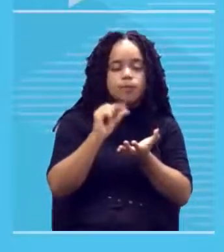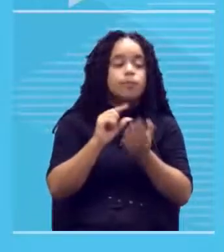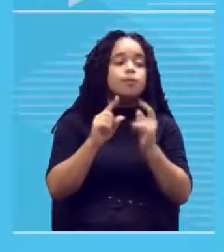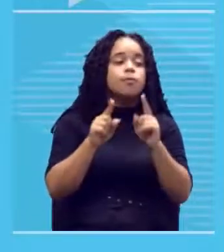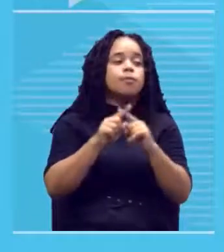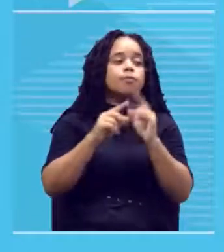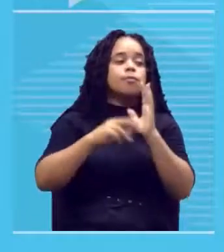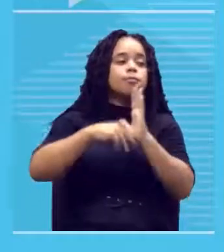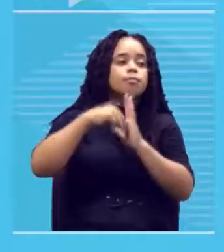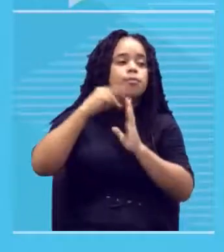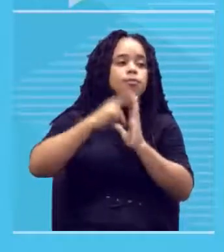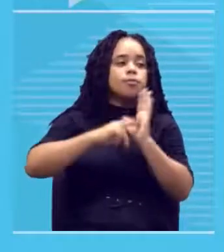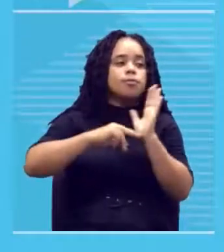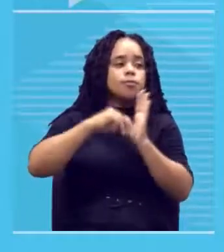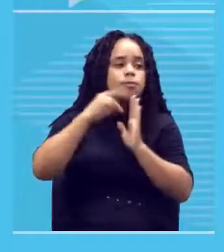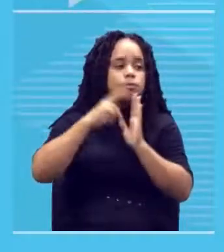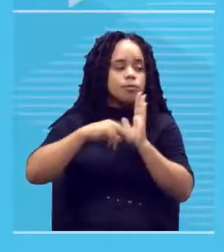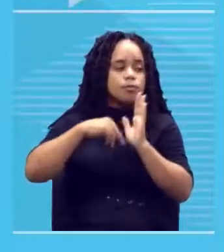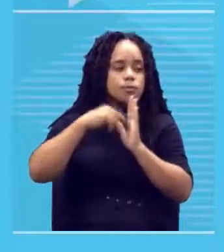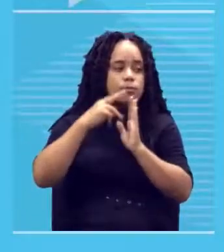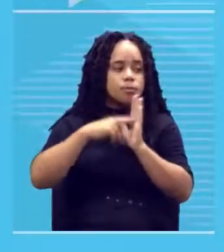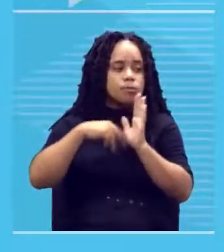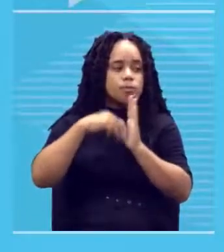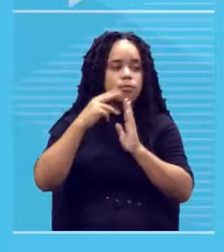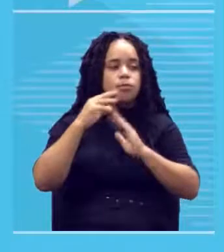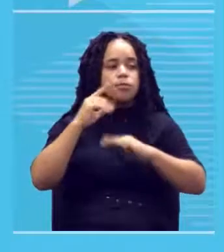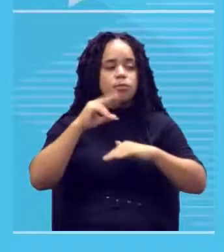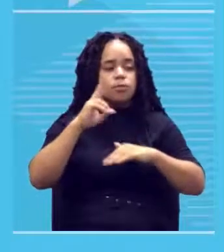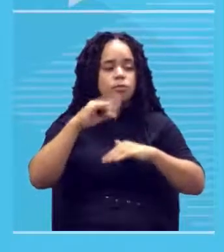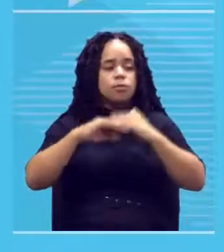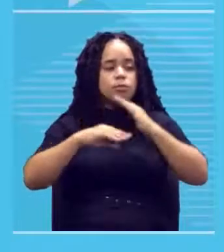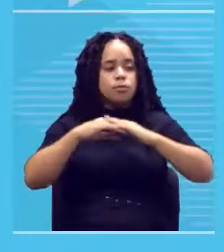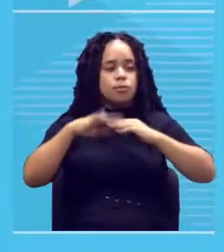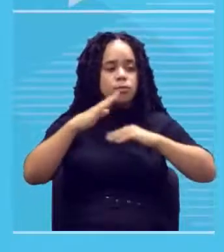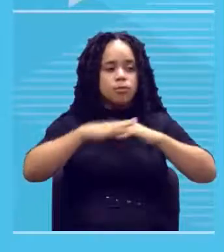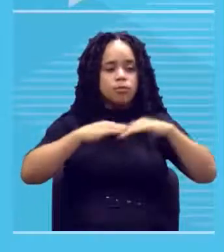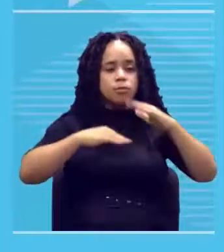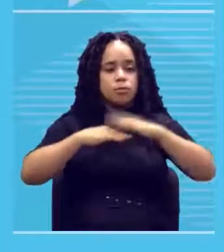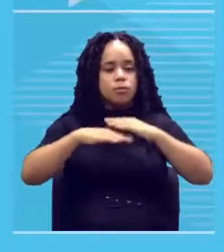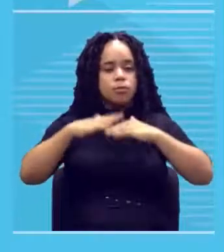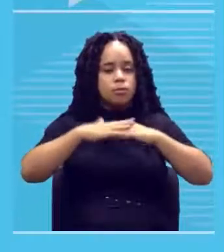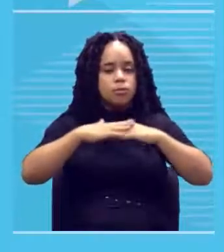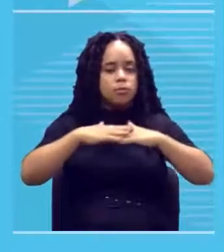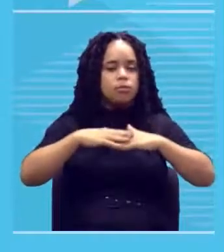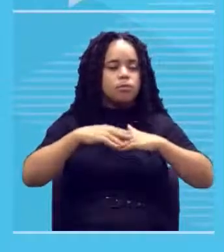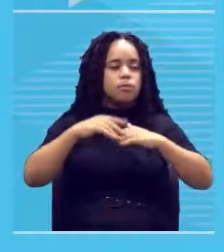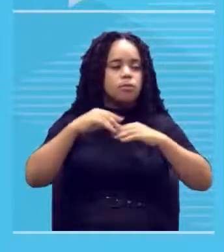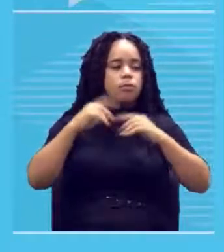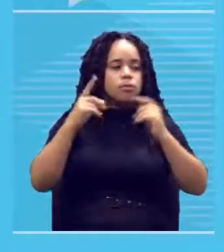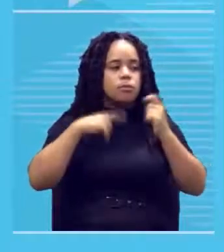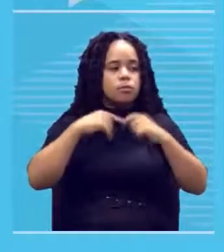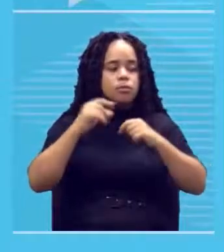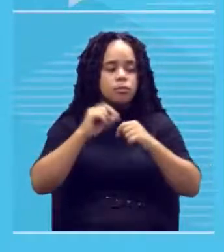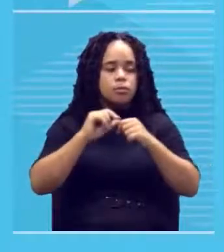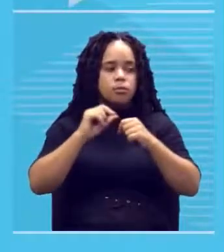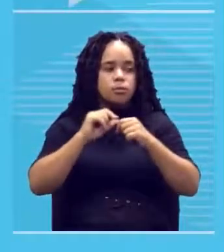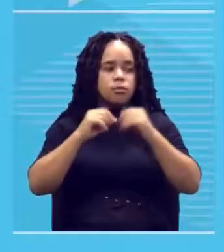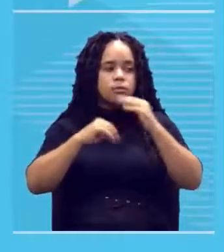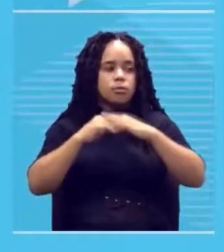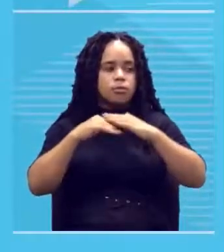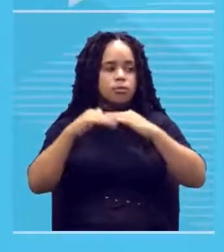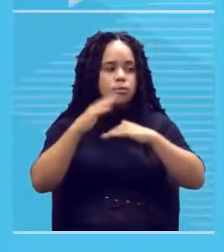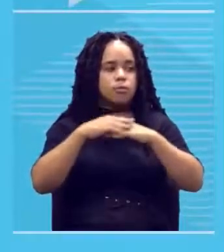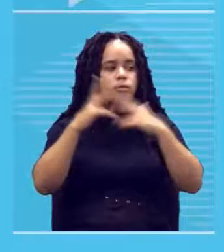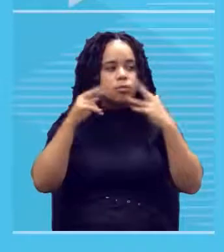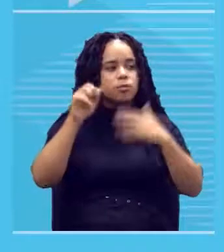as pinceladas vão ser sobrepostas você pode ir sobrepondo as pinceladas com camadas então como